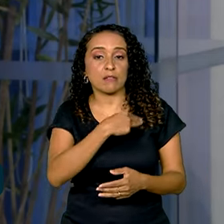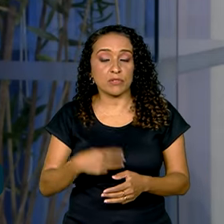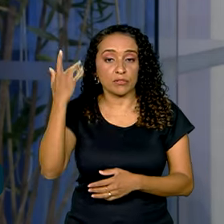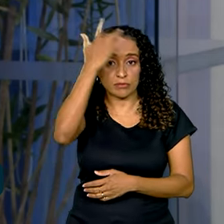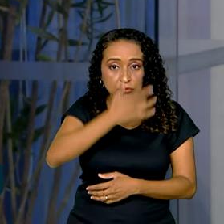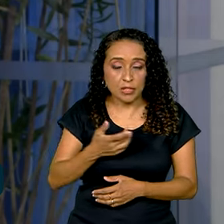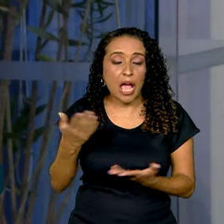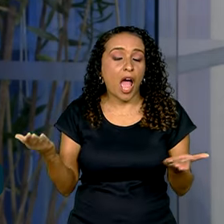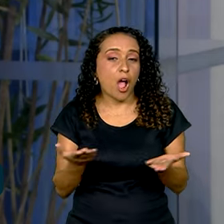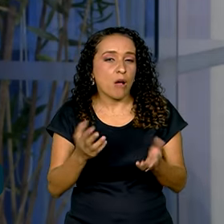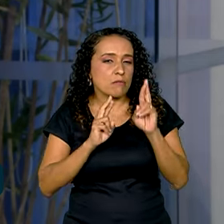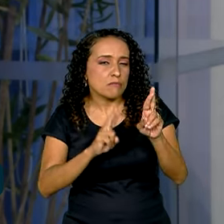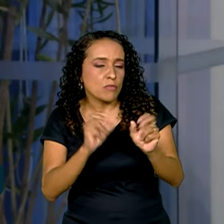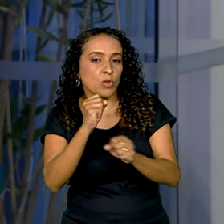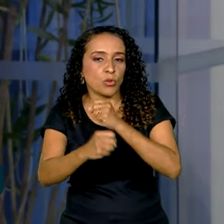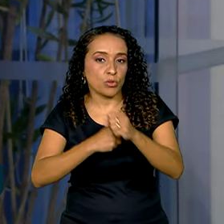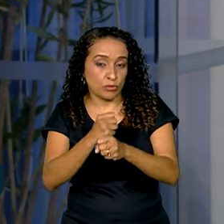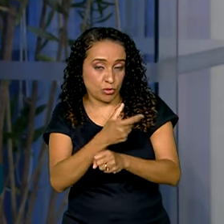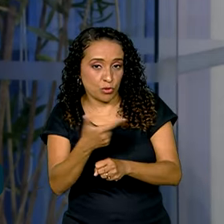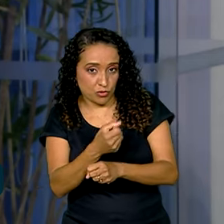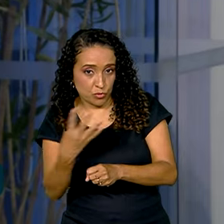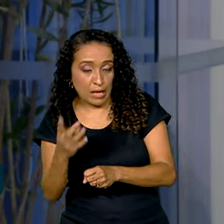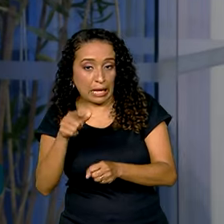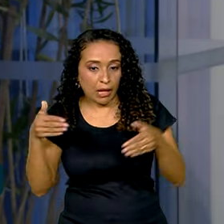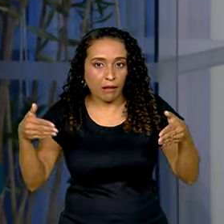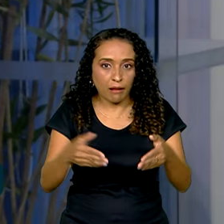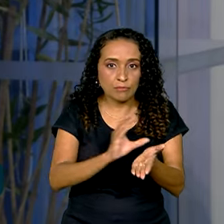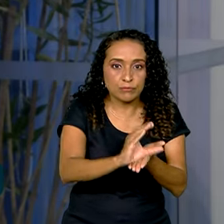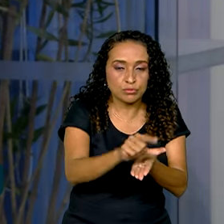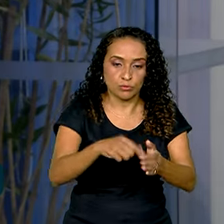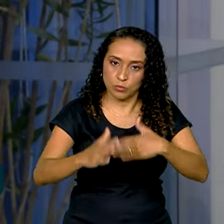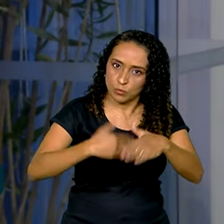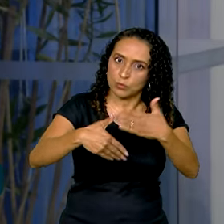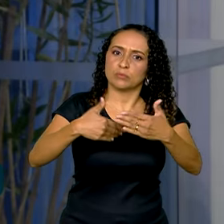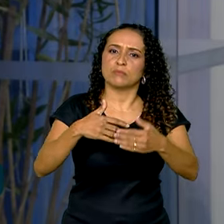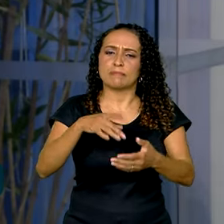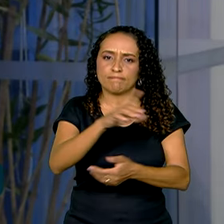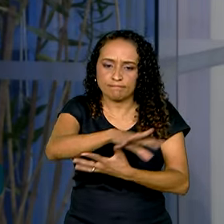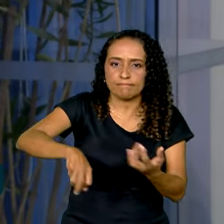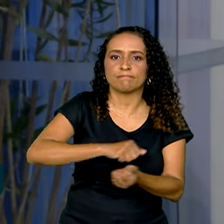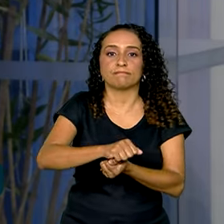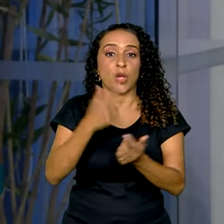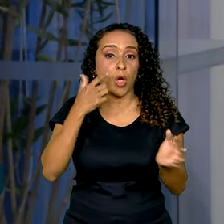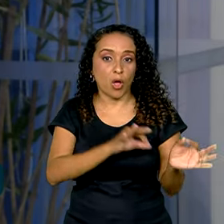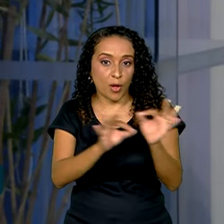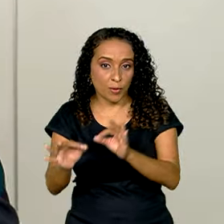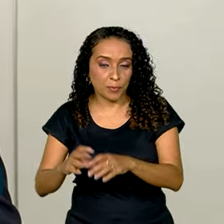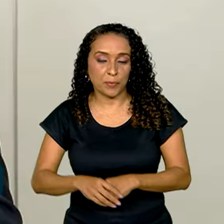Fazenda, aposta agora para 2024 é no investimento para um crescimento mais sustentado. Acompanhe.